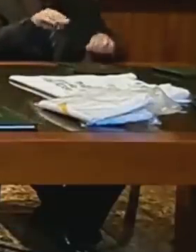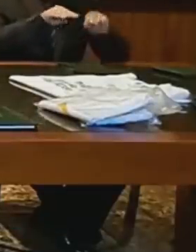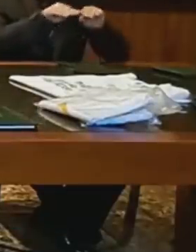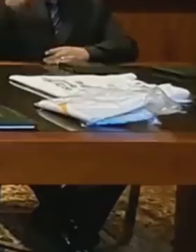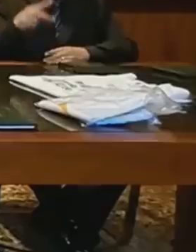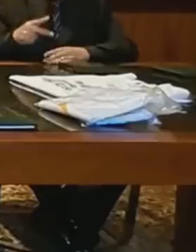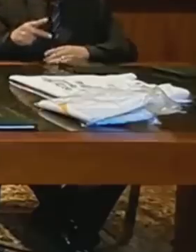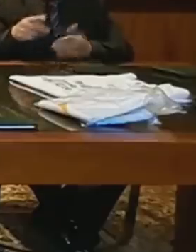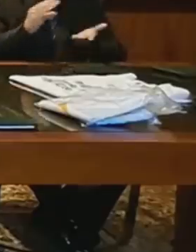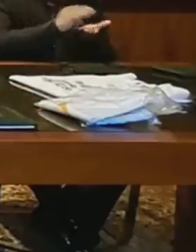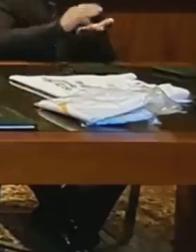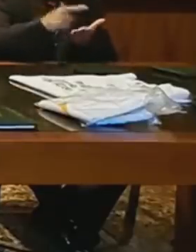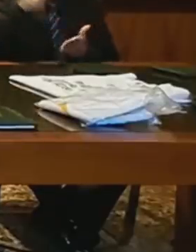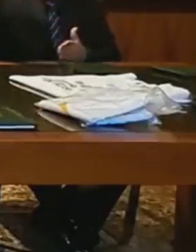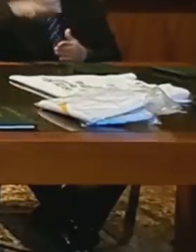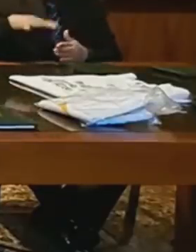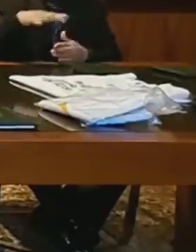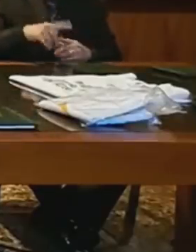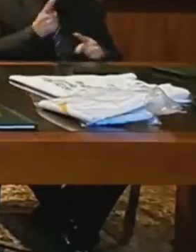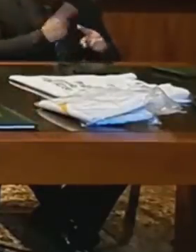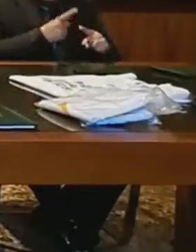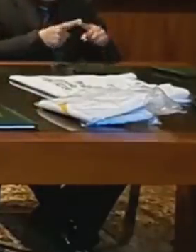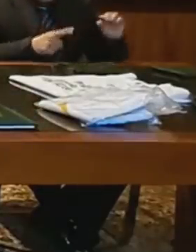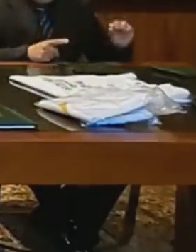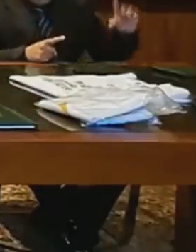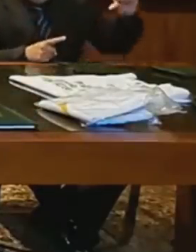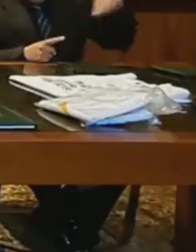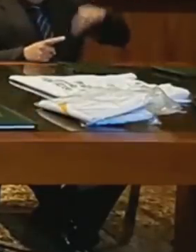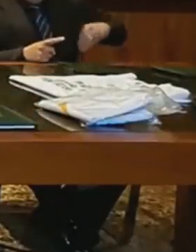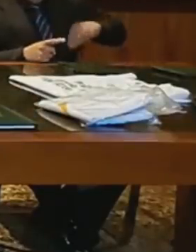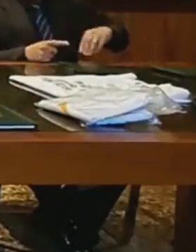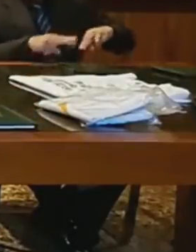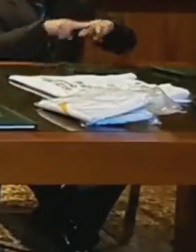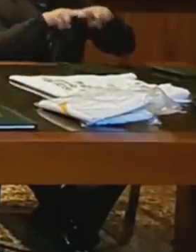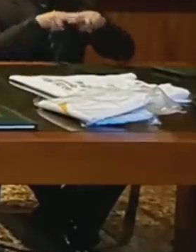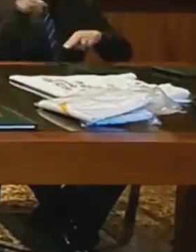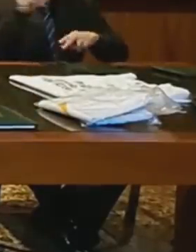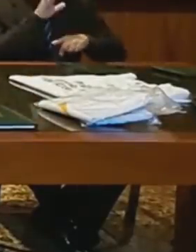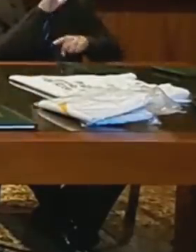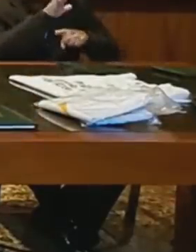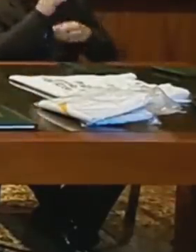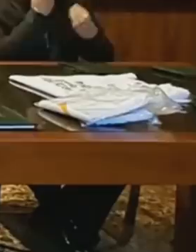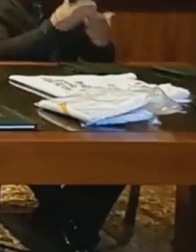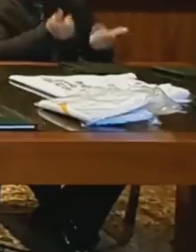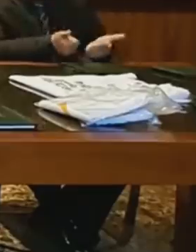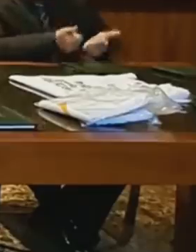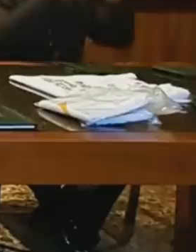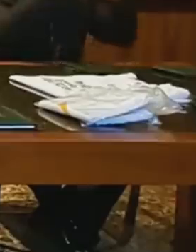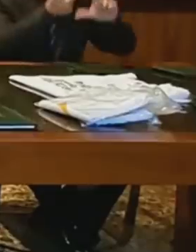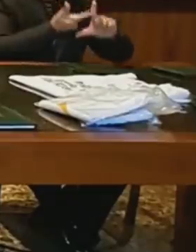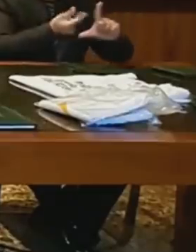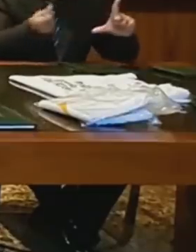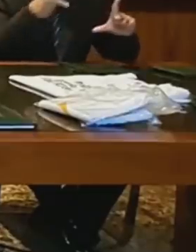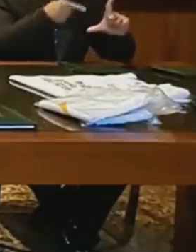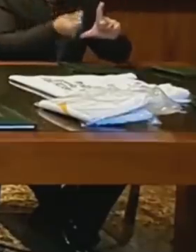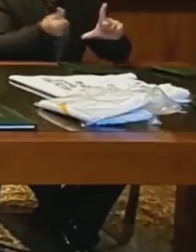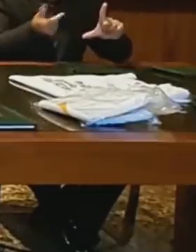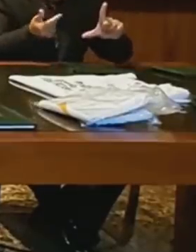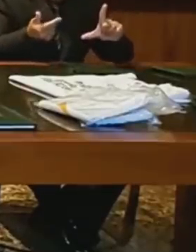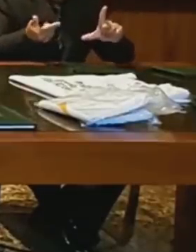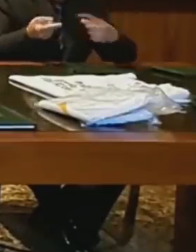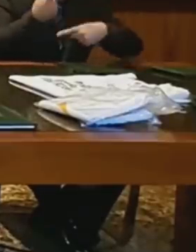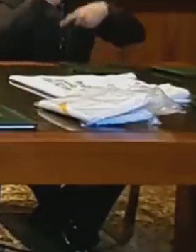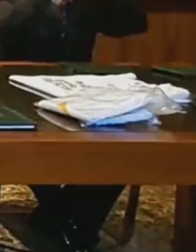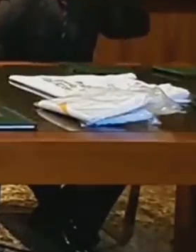ao Fundeb. Porque o reajuste, ele vem, presidente, da melhora que o está proporcionando na economia. Como a economia está melhorando, aumentando a